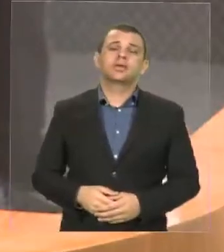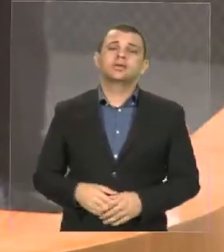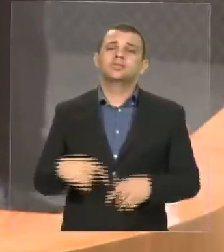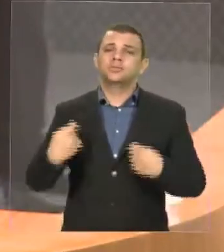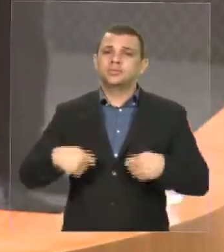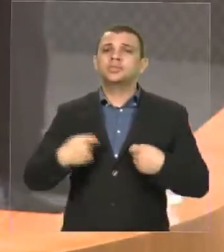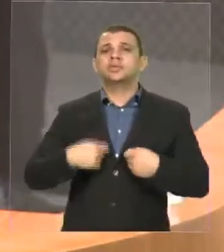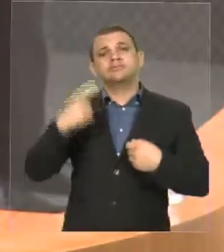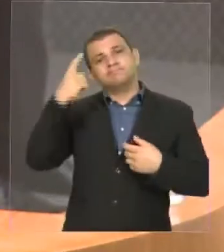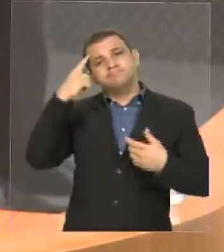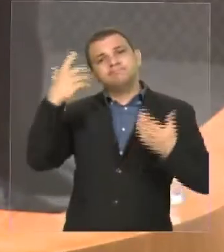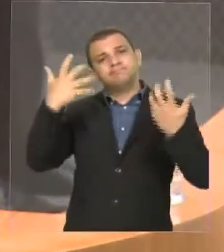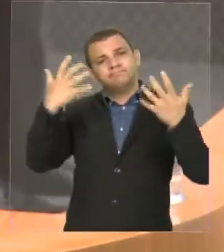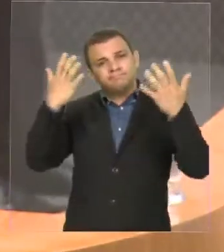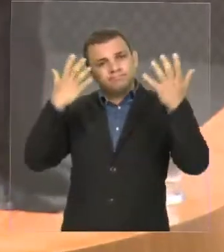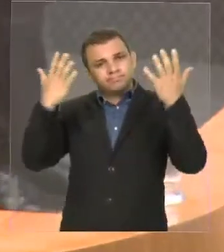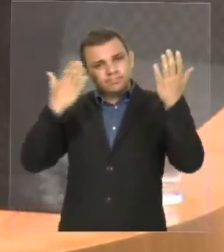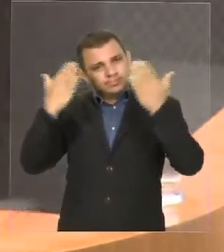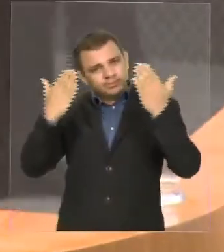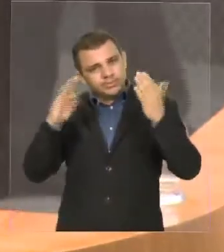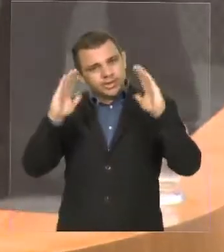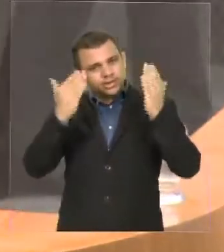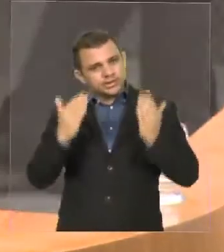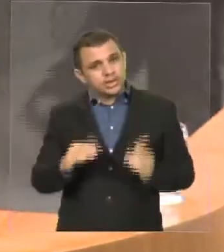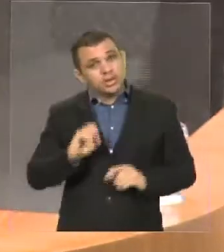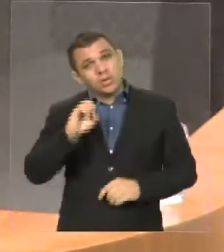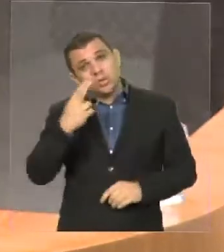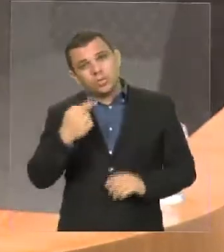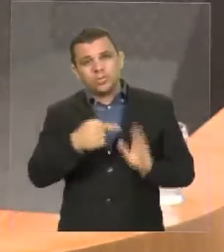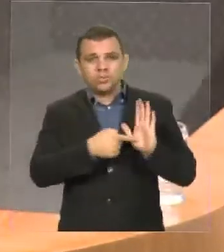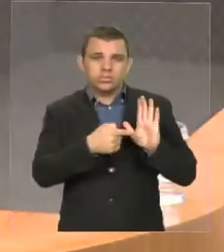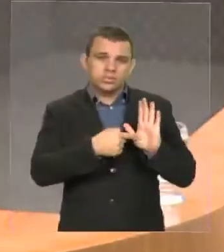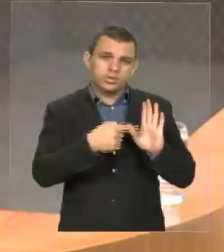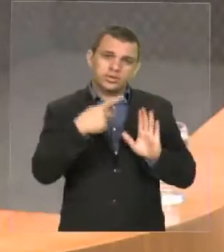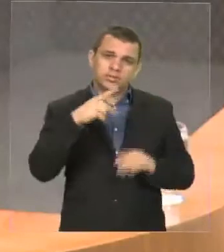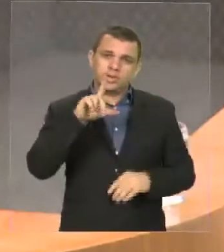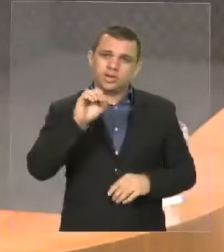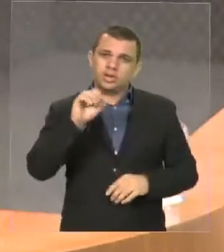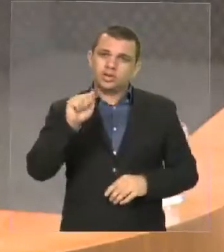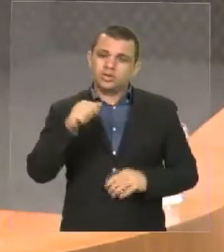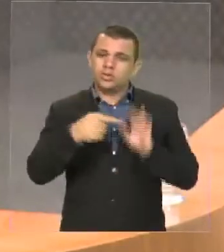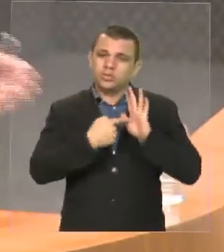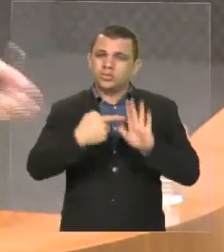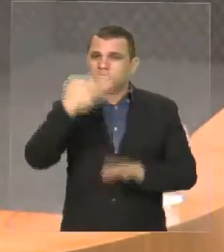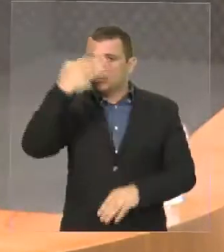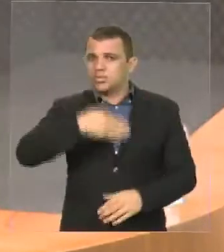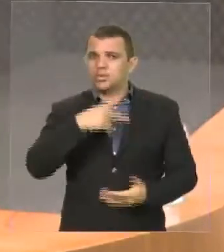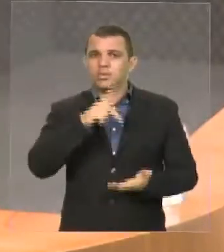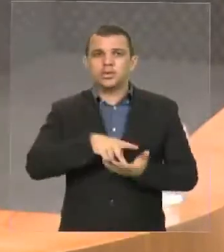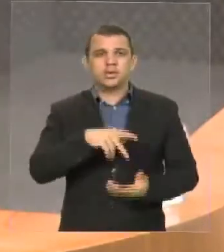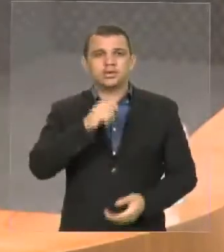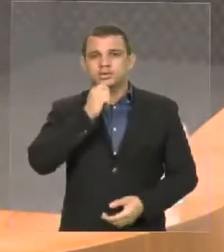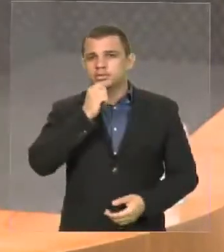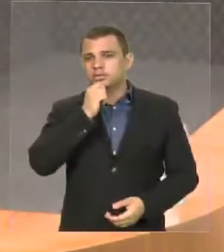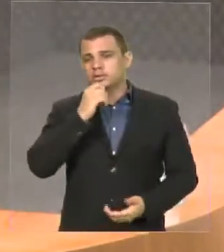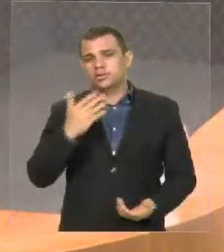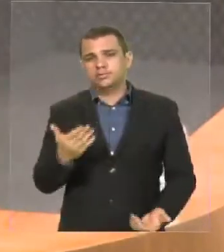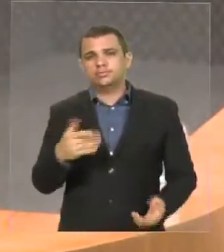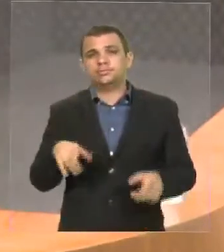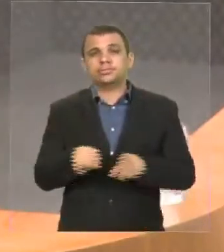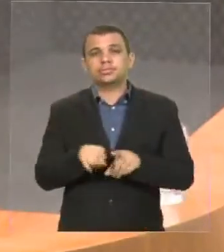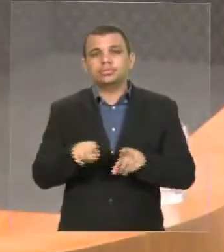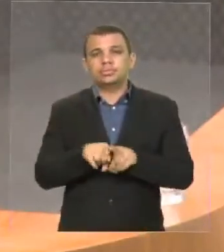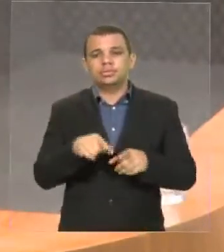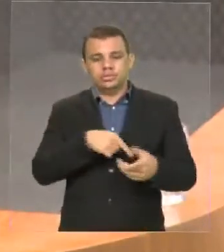ou essa peça orçamentária não está refletindo a realidade. Temos aqui, abrimos também a Pelou e